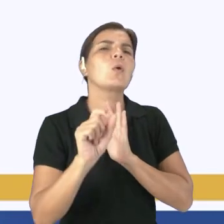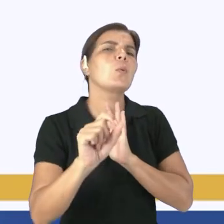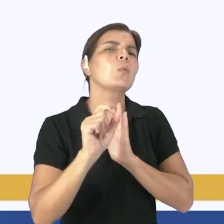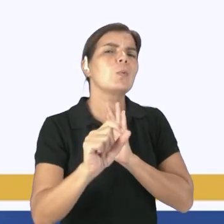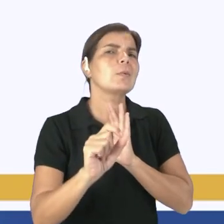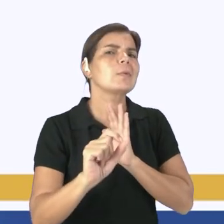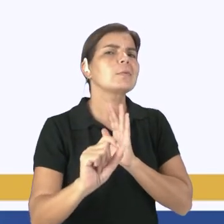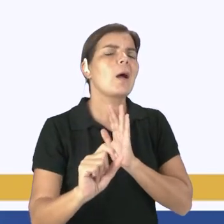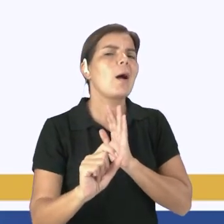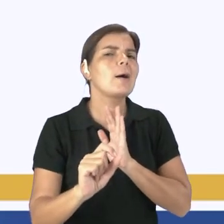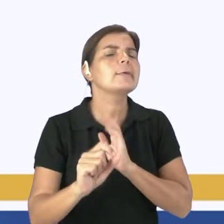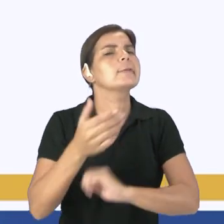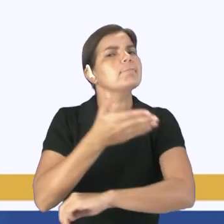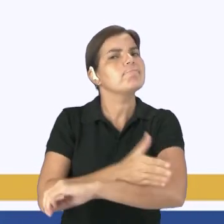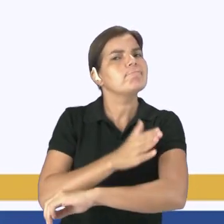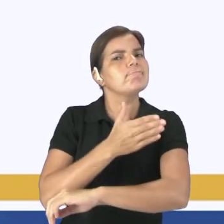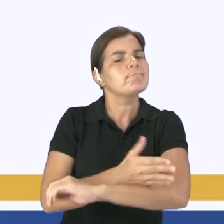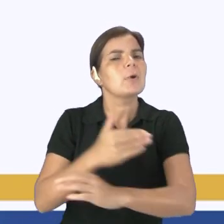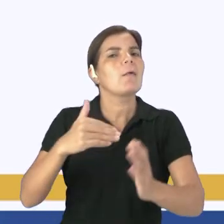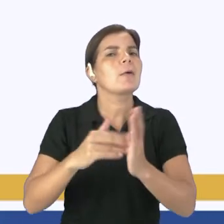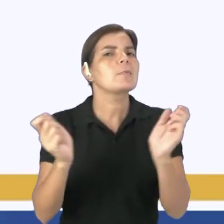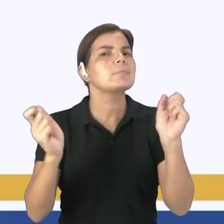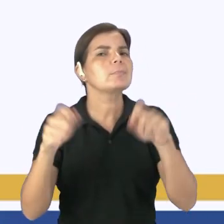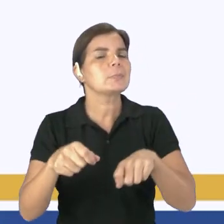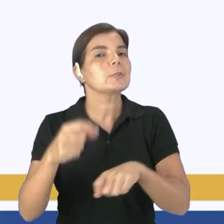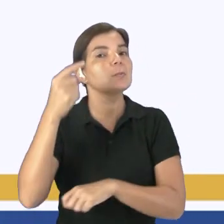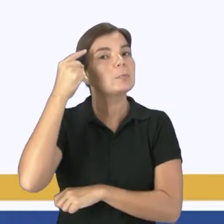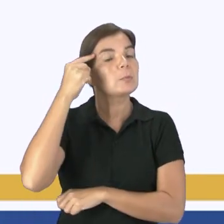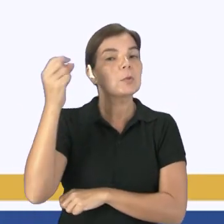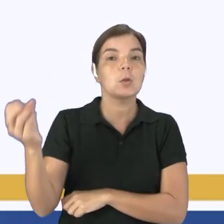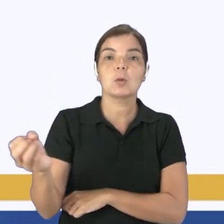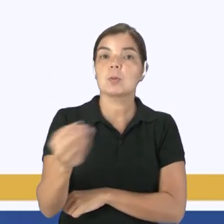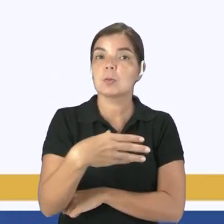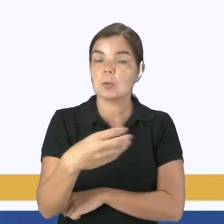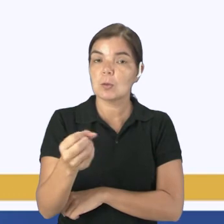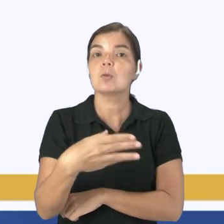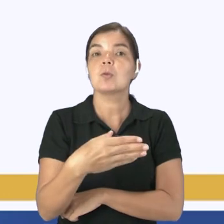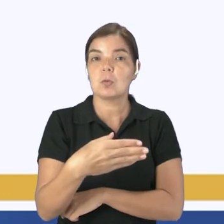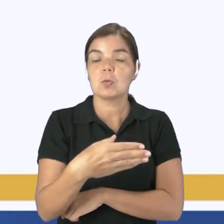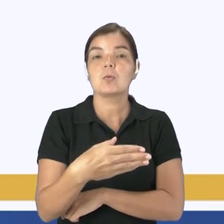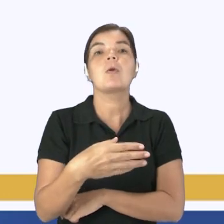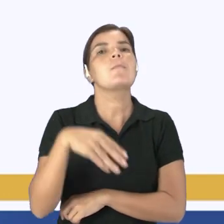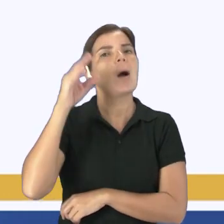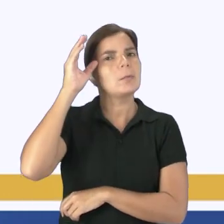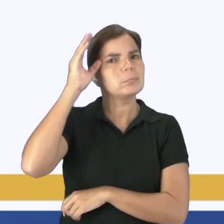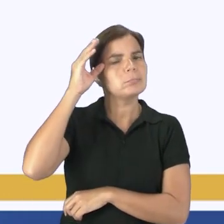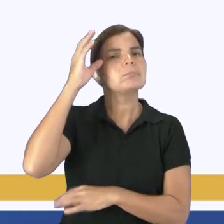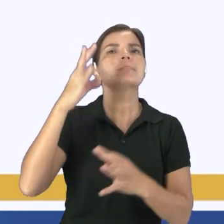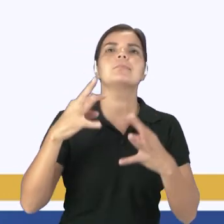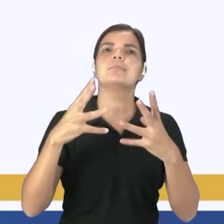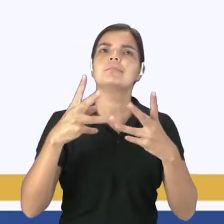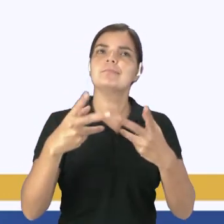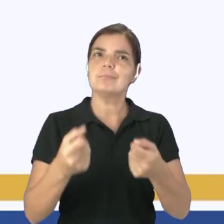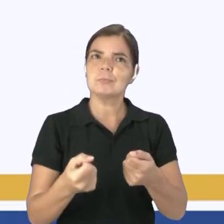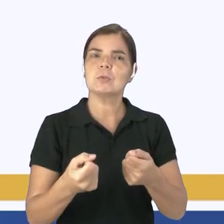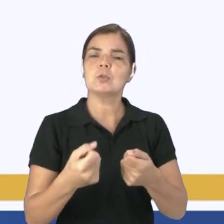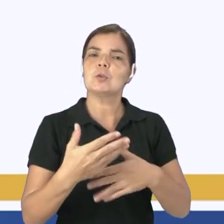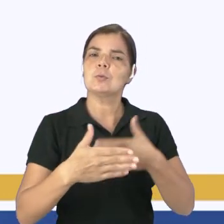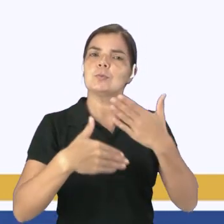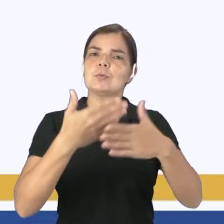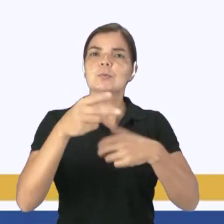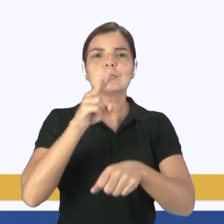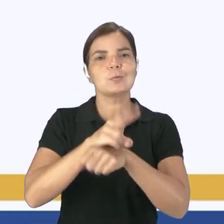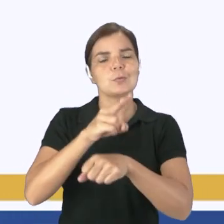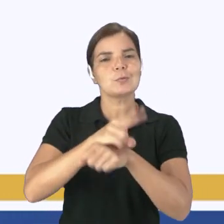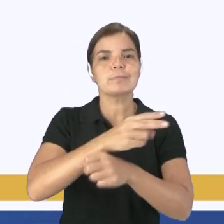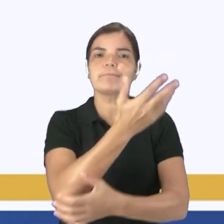praticado até aqui para que pudesse pensar novas formas e formas mais conscientes de ter aí a questão do desenvolvimento sustentável, né?